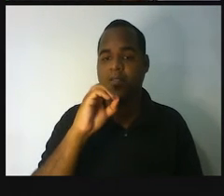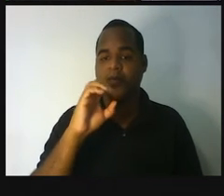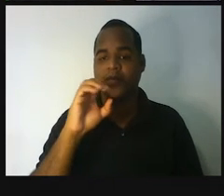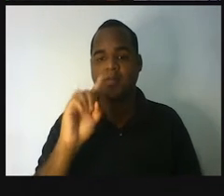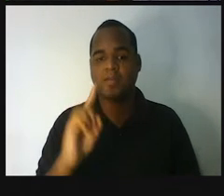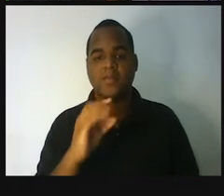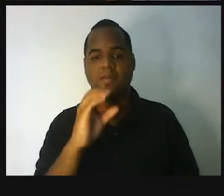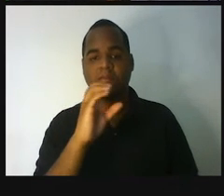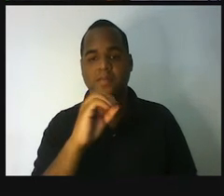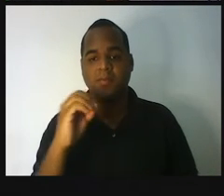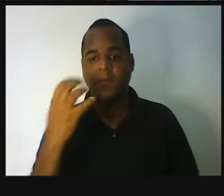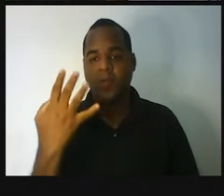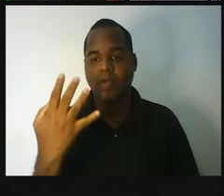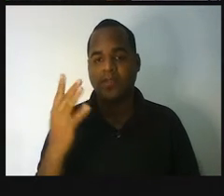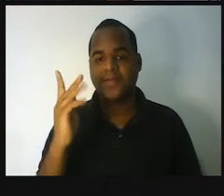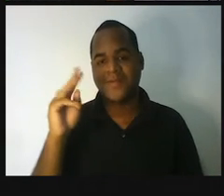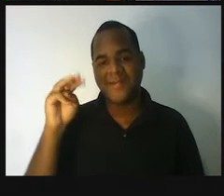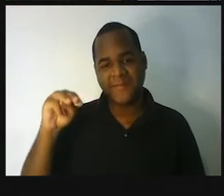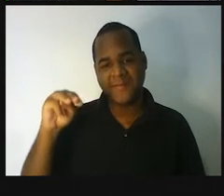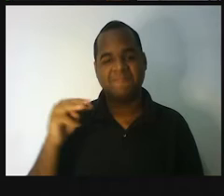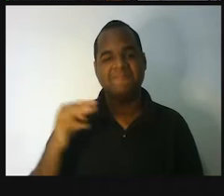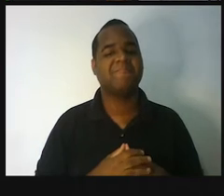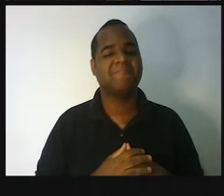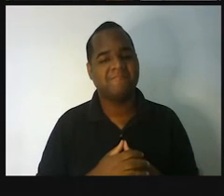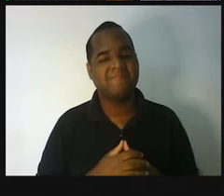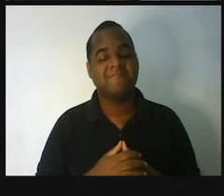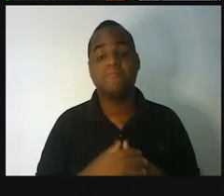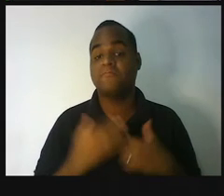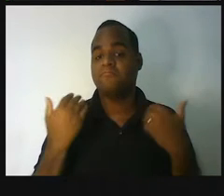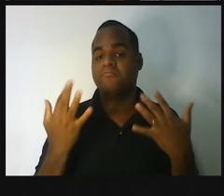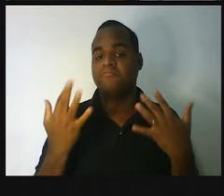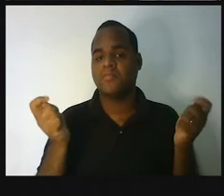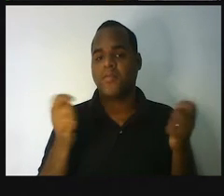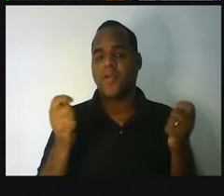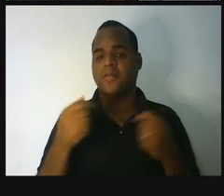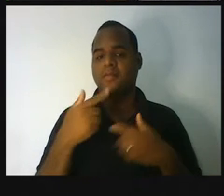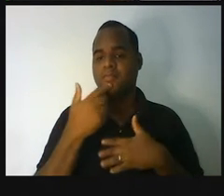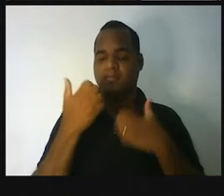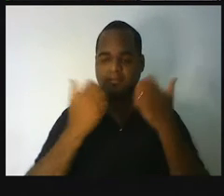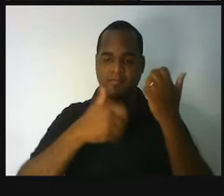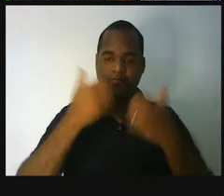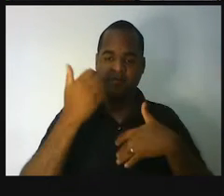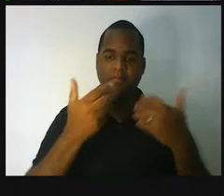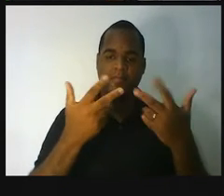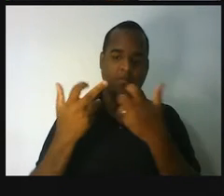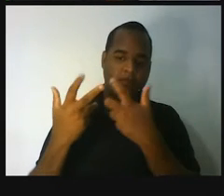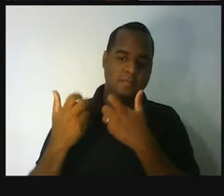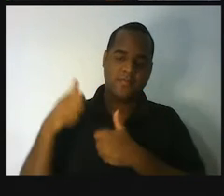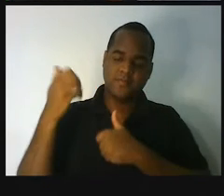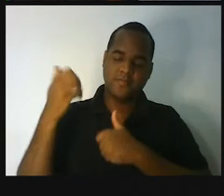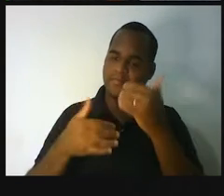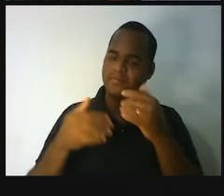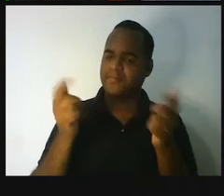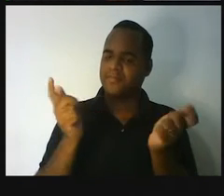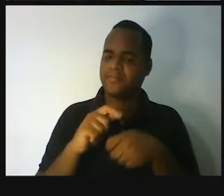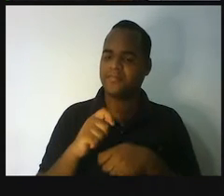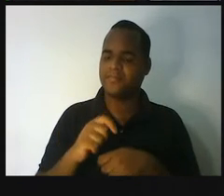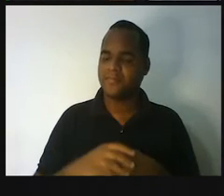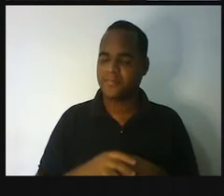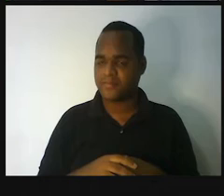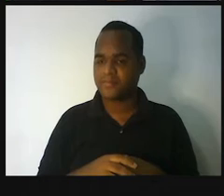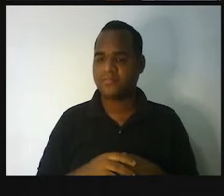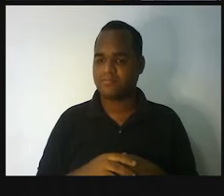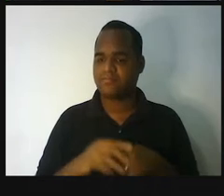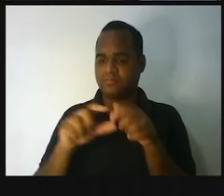,04 quilômetros. Então, o que eu estou querendo fazer com que você perceba? Que qualquer